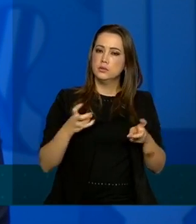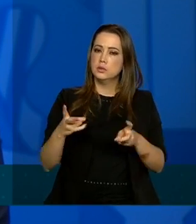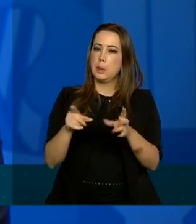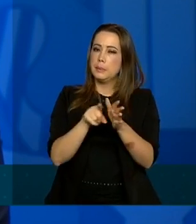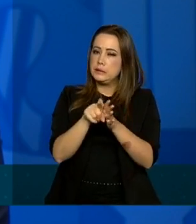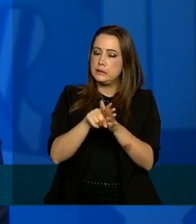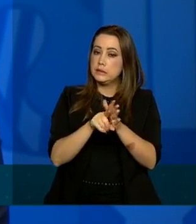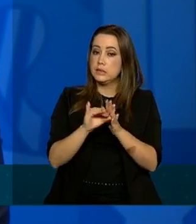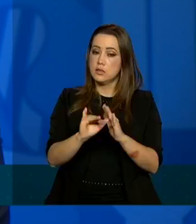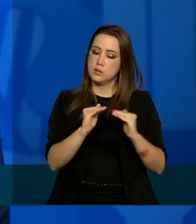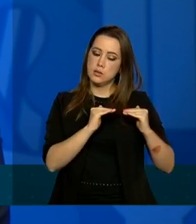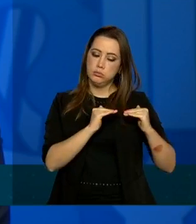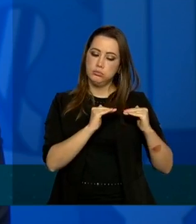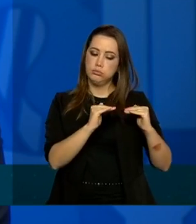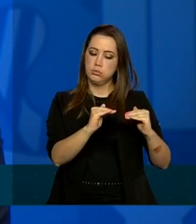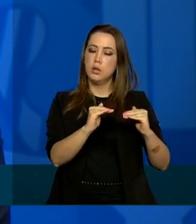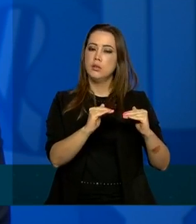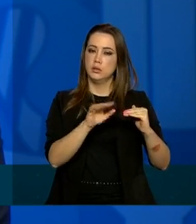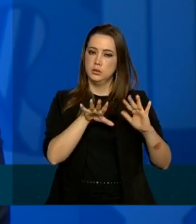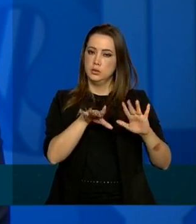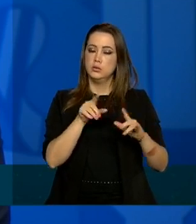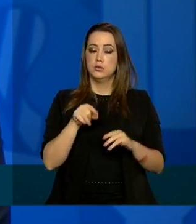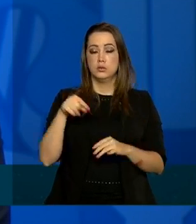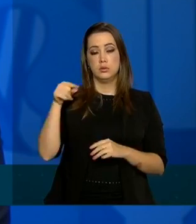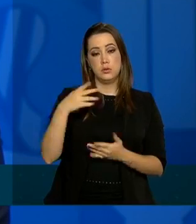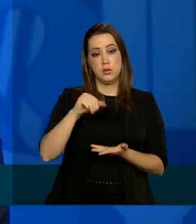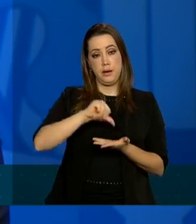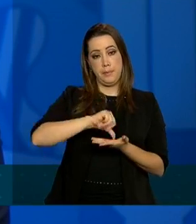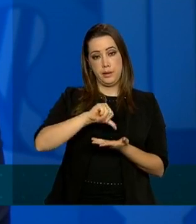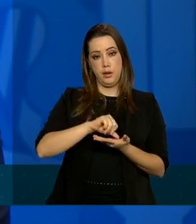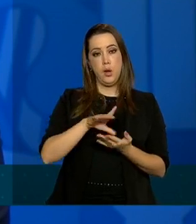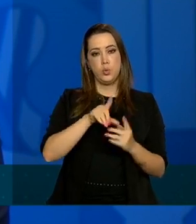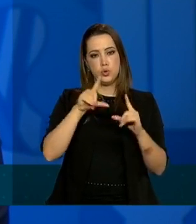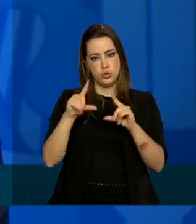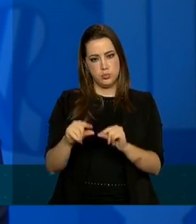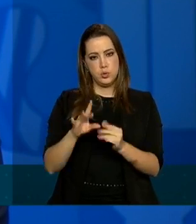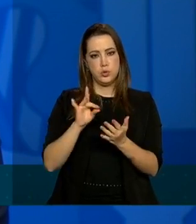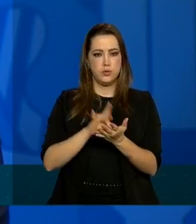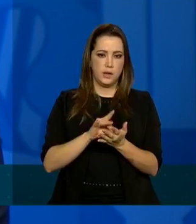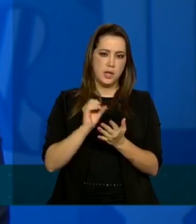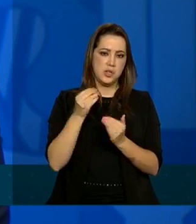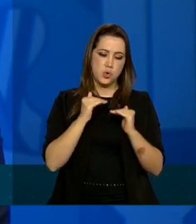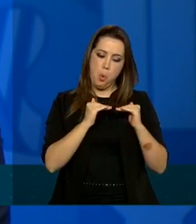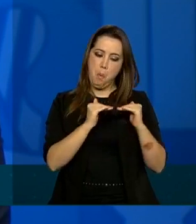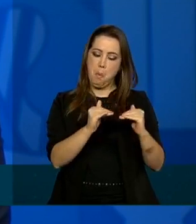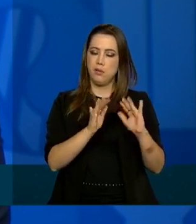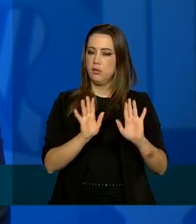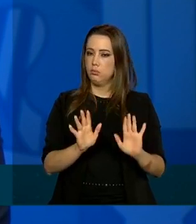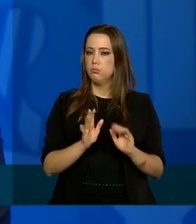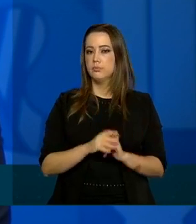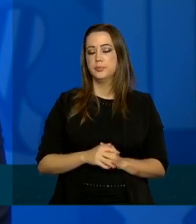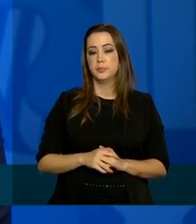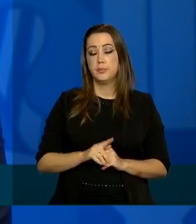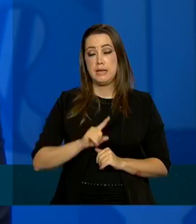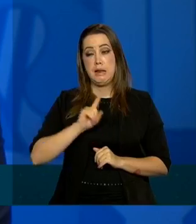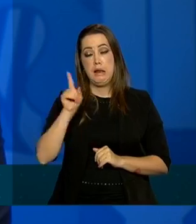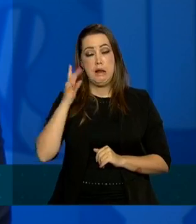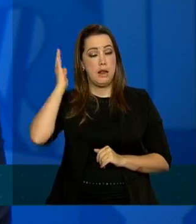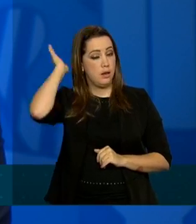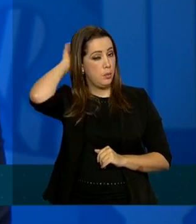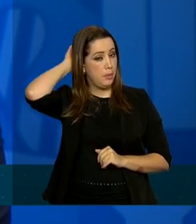estabilização permanece em relação à região metropolitana de Manaus. Próximo. O estado do Pará